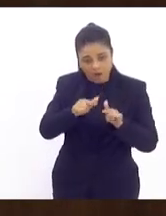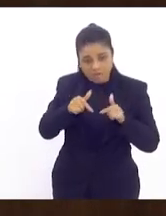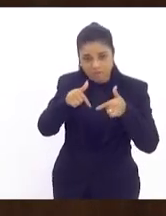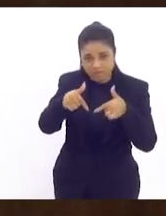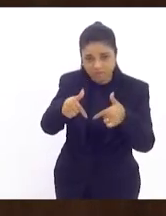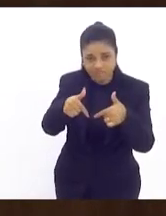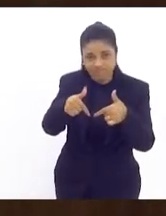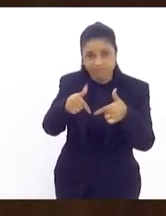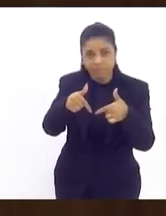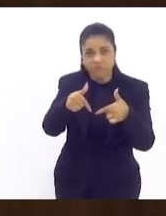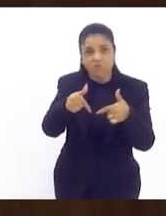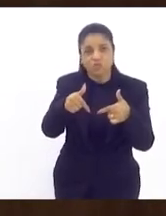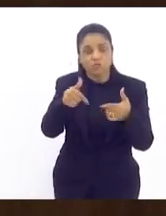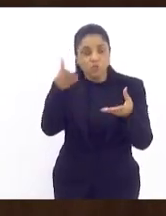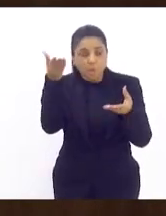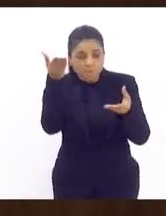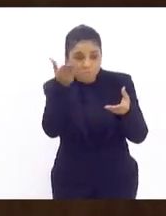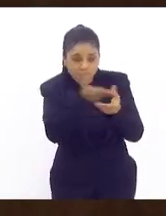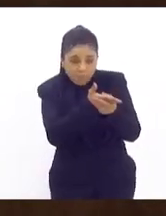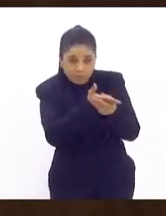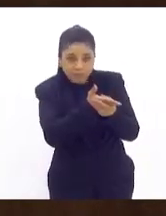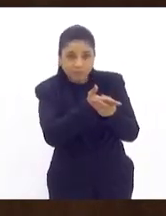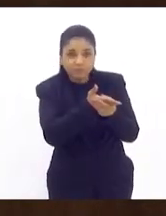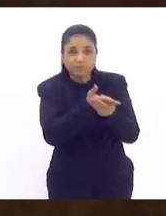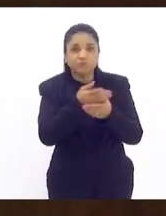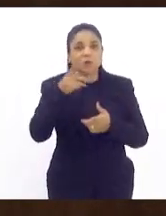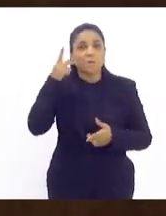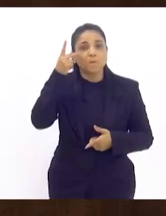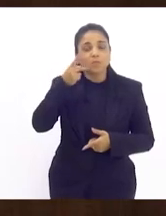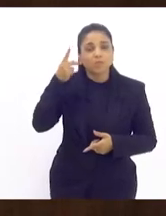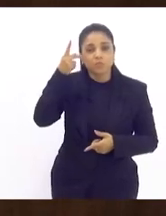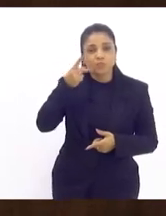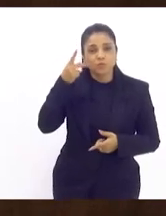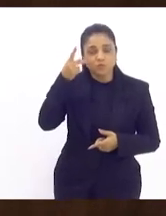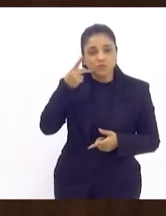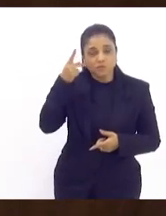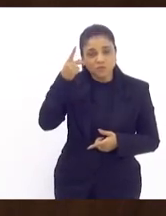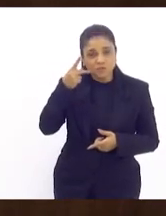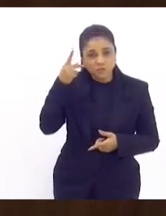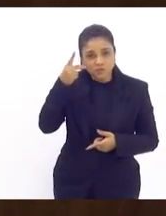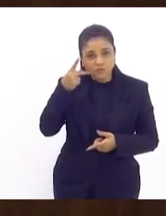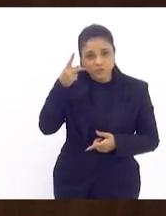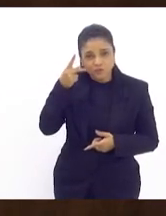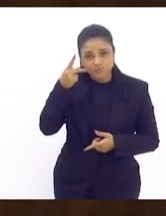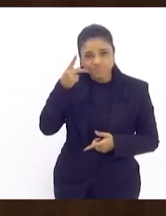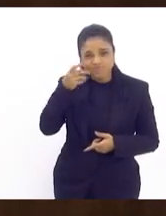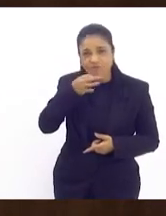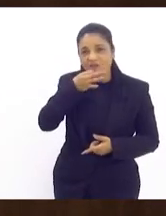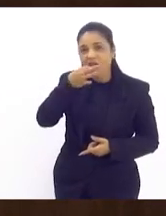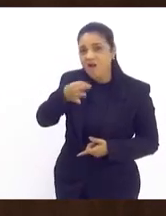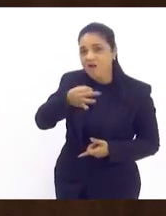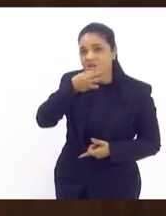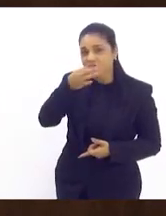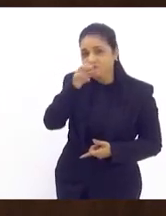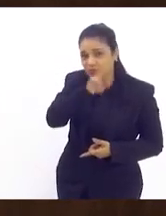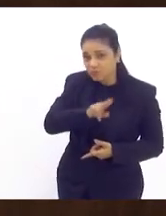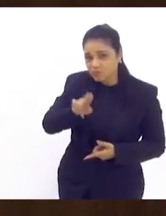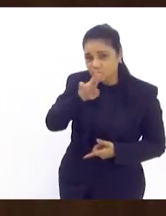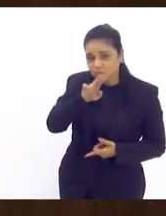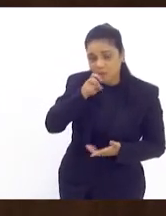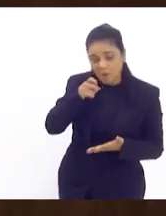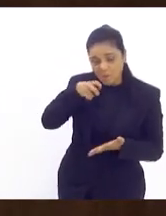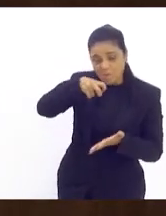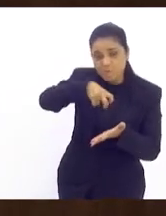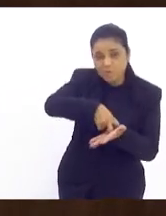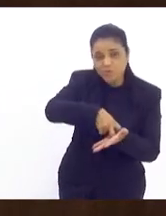processos políticos usam de maneira lateral argumentação para te punir